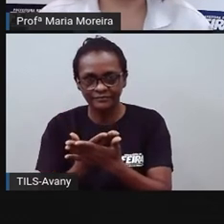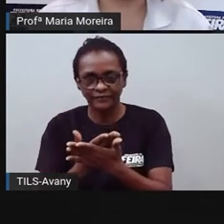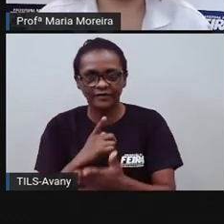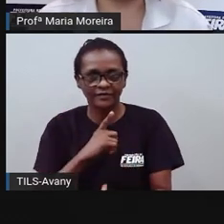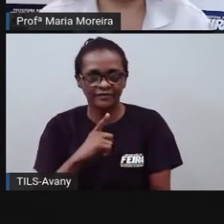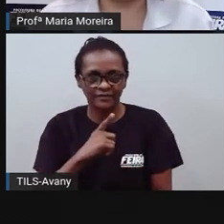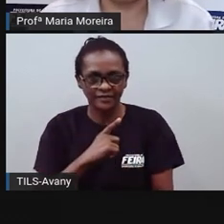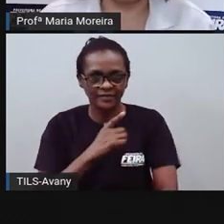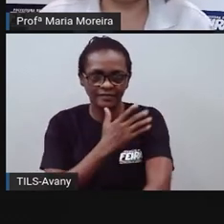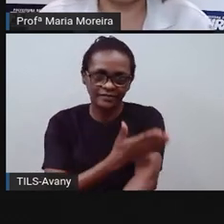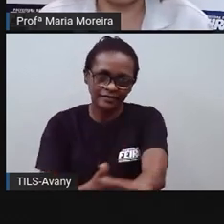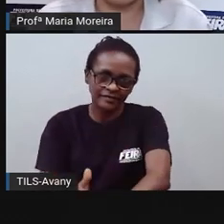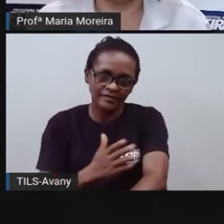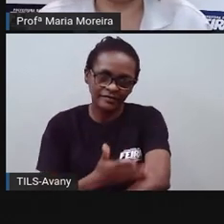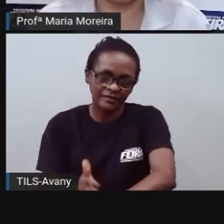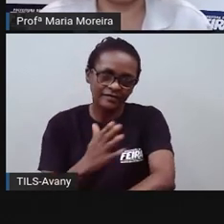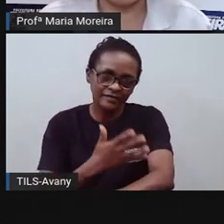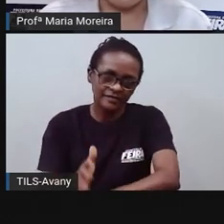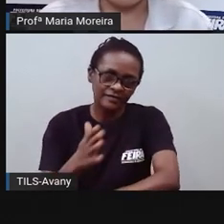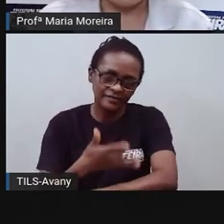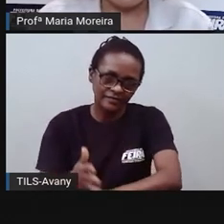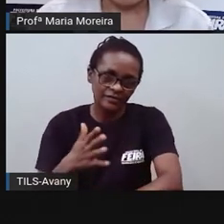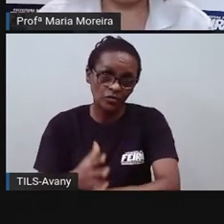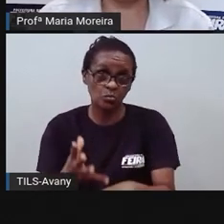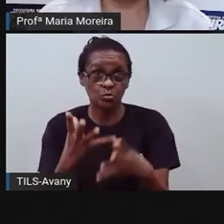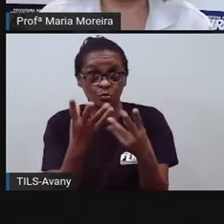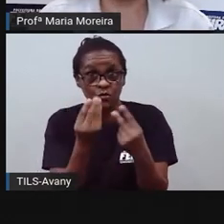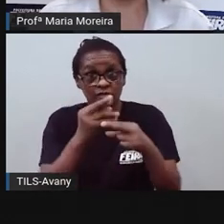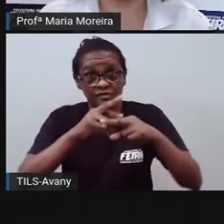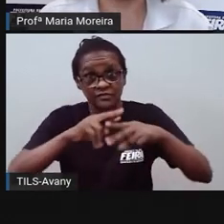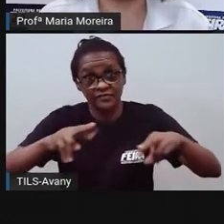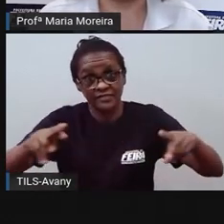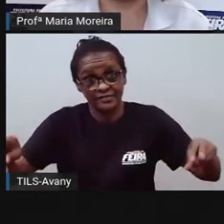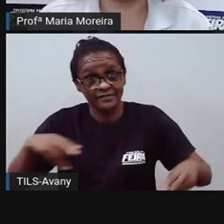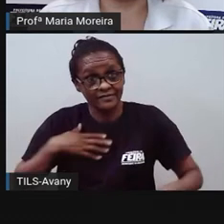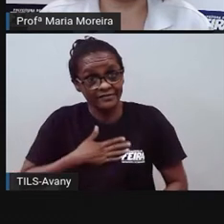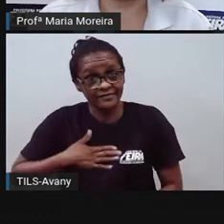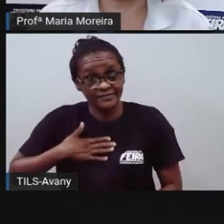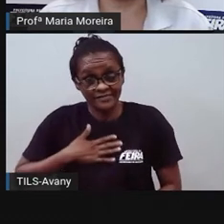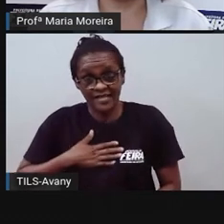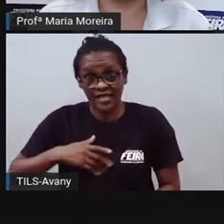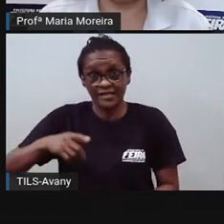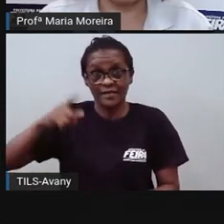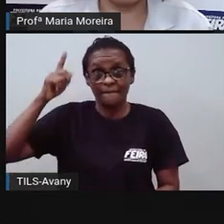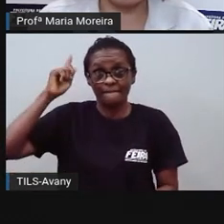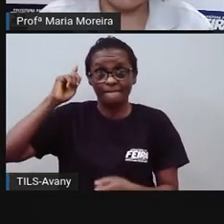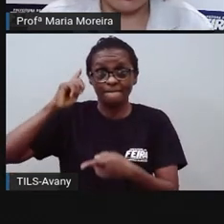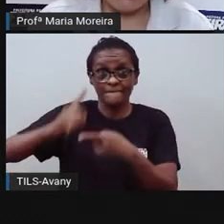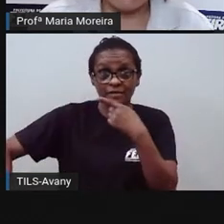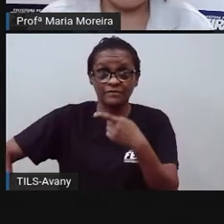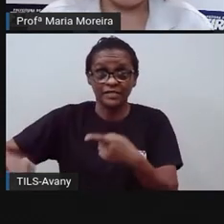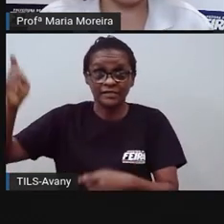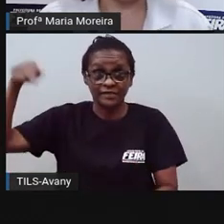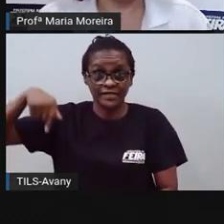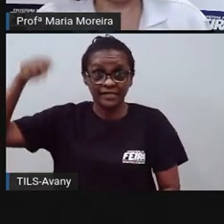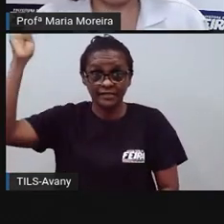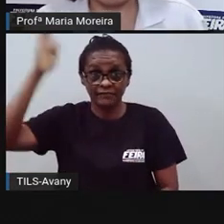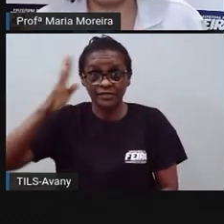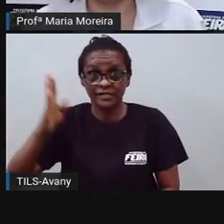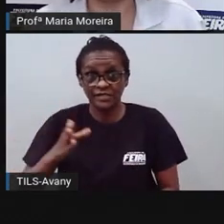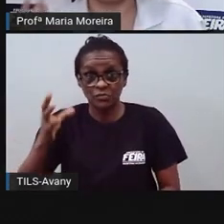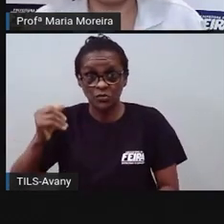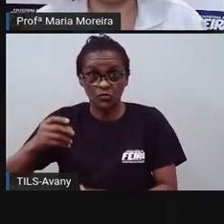é uma mistura de dança, música e artes marciais. E ficou proibida no Brasil durante muitos anos e é,